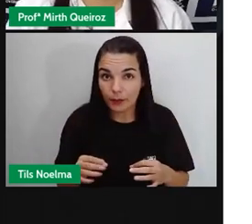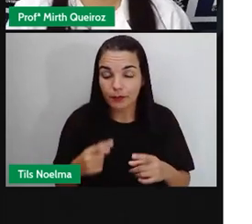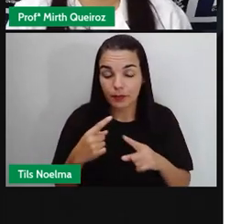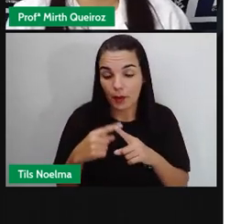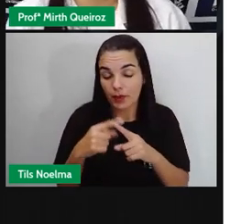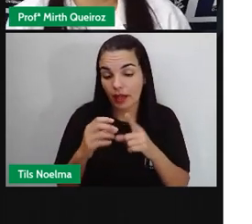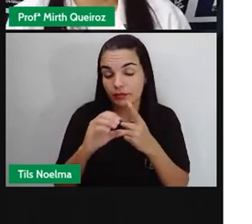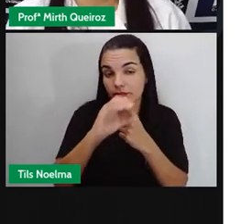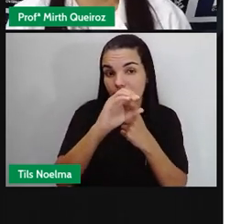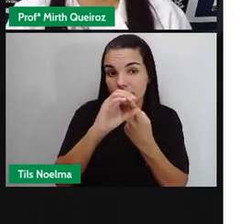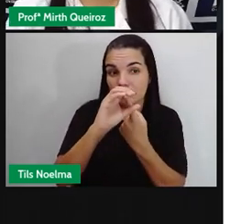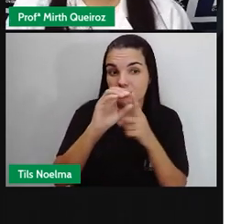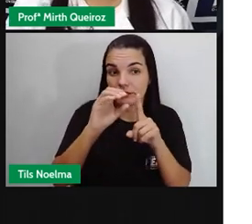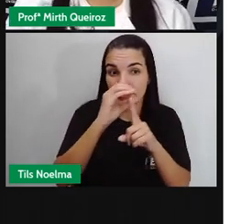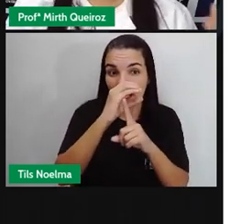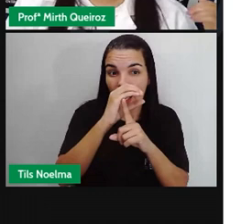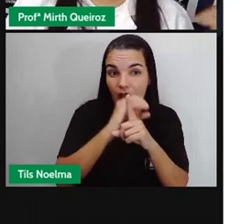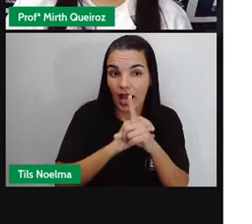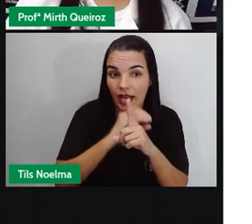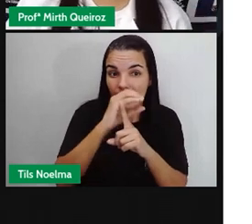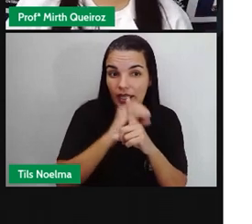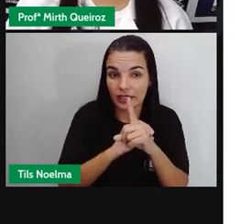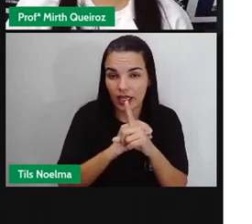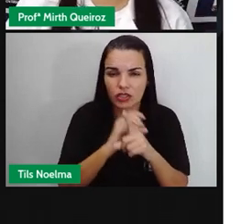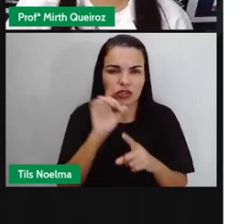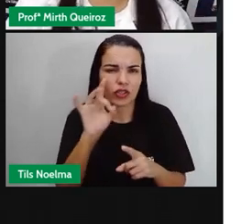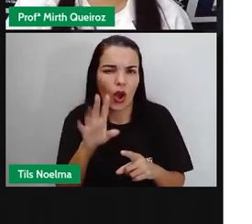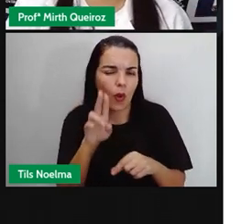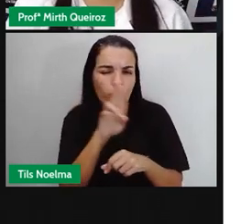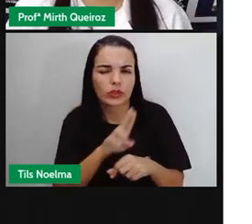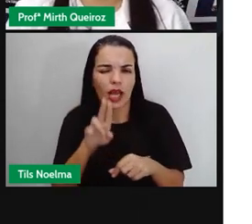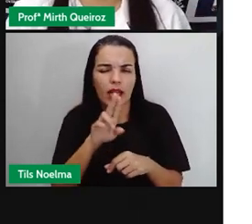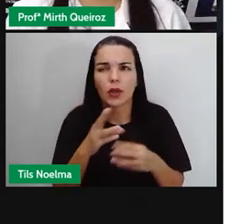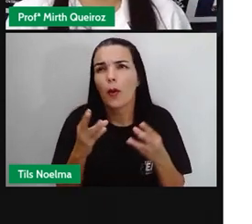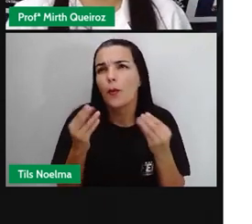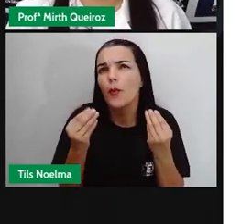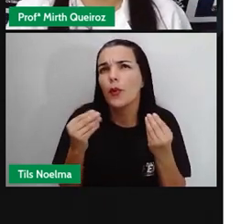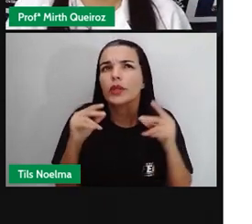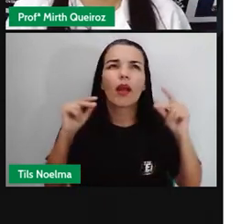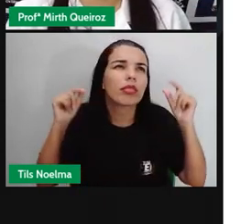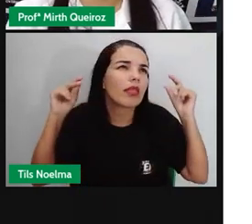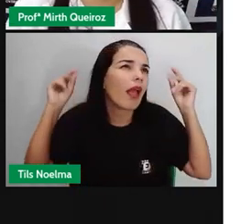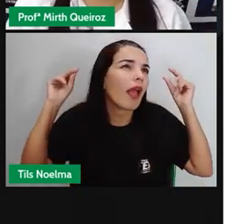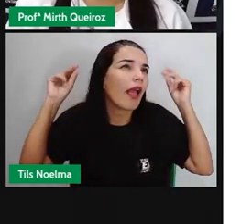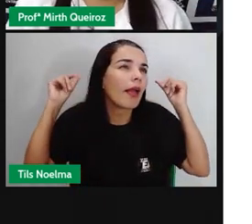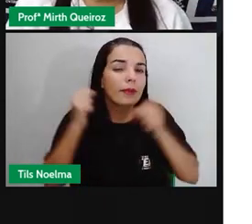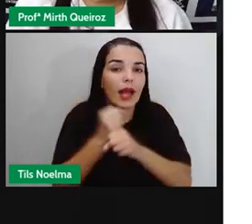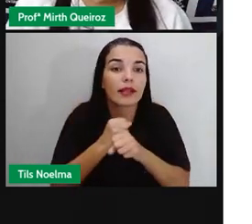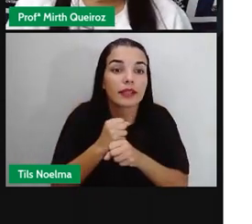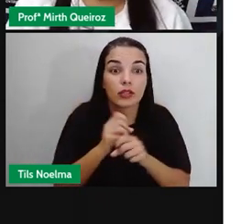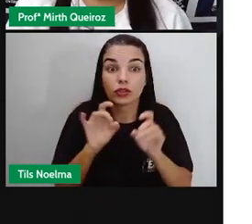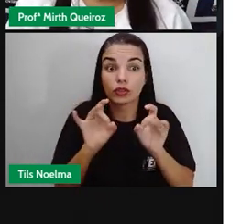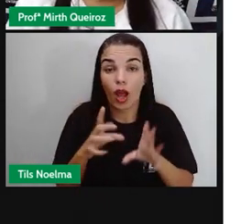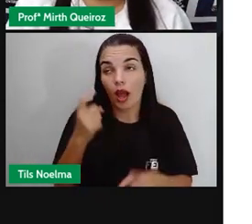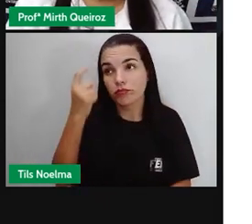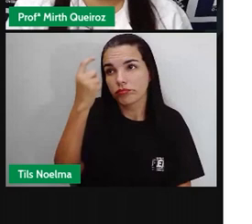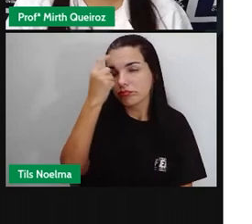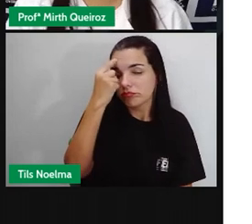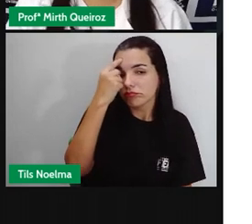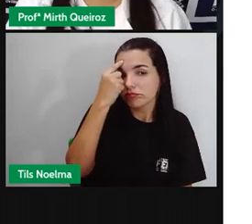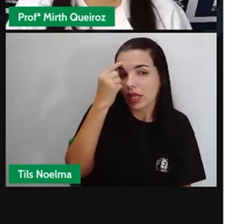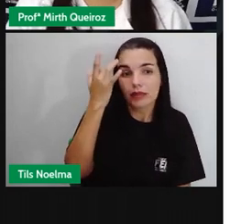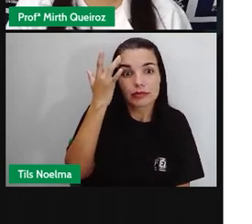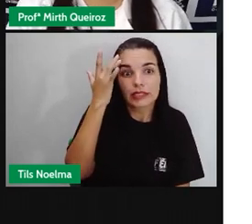e tivesse utilizado só há muito tempo atrás, nós estaríamos falando aí de um tempo psicológico, certo?